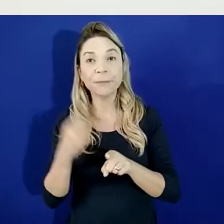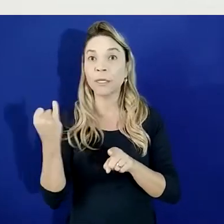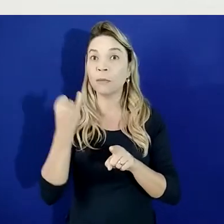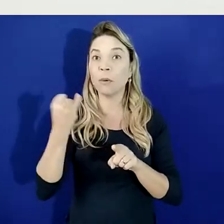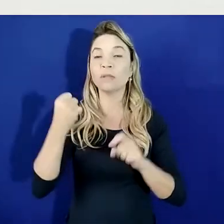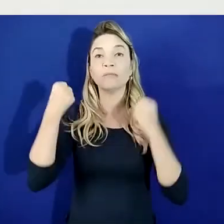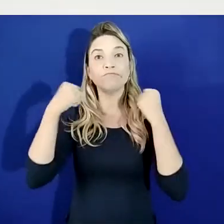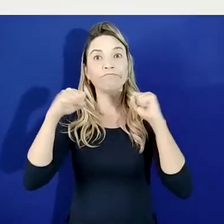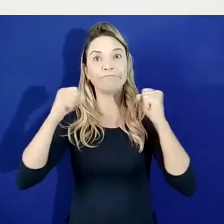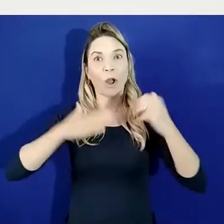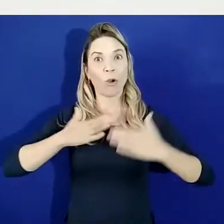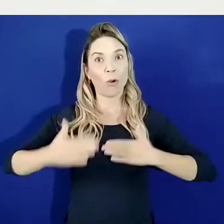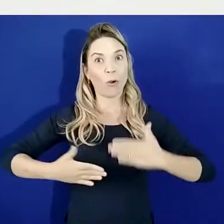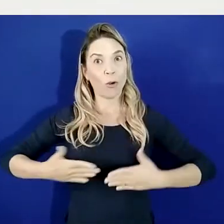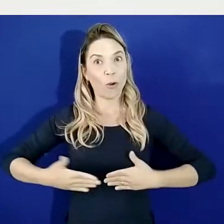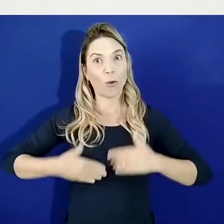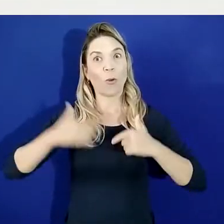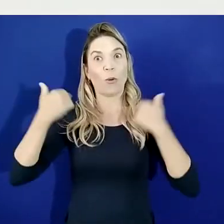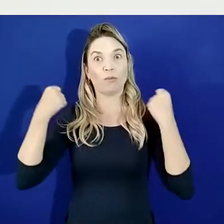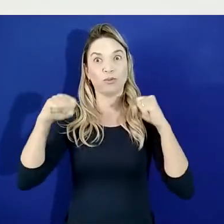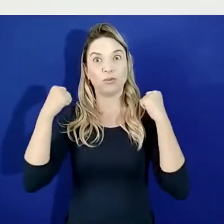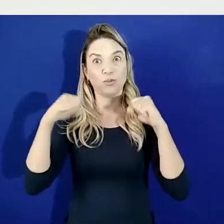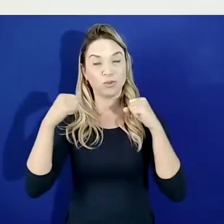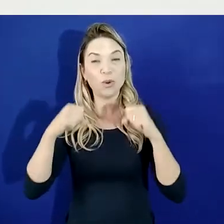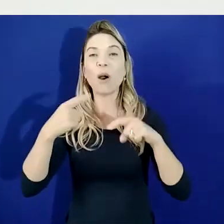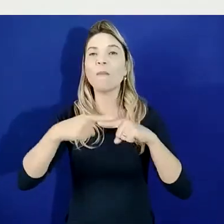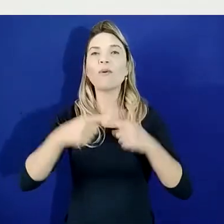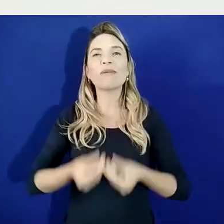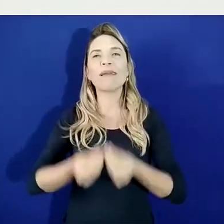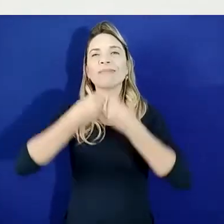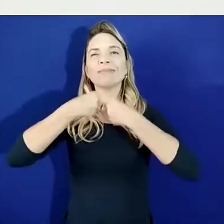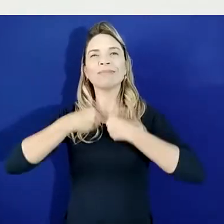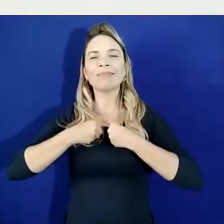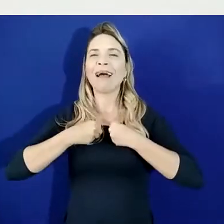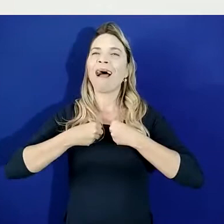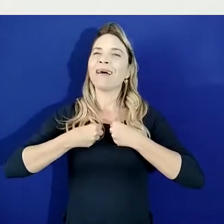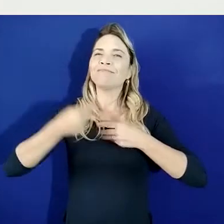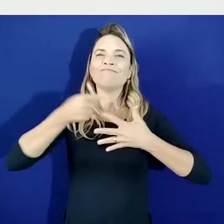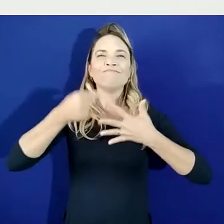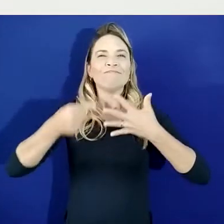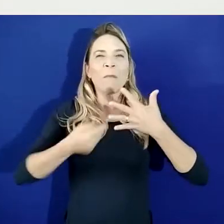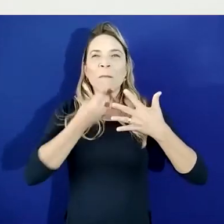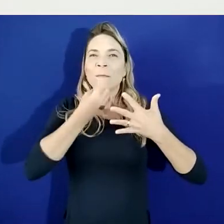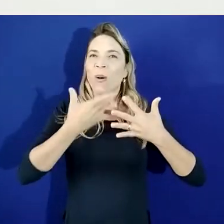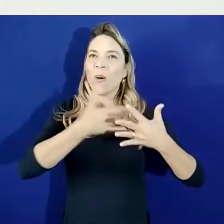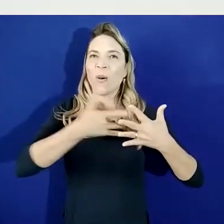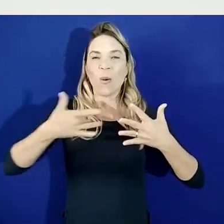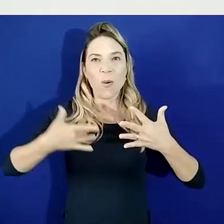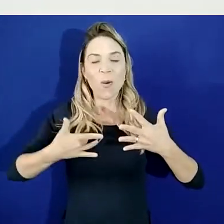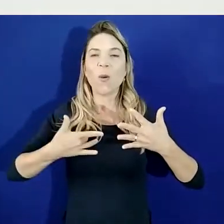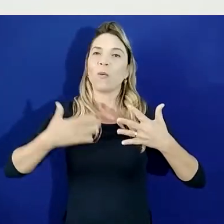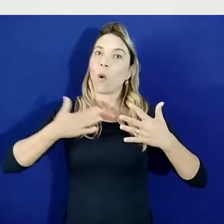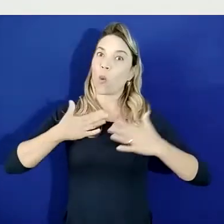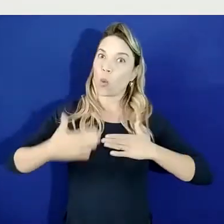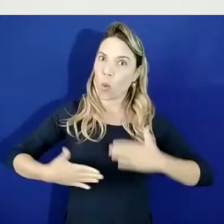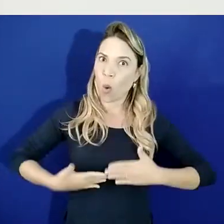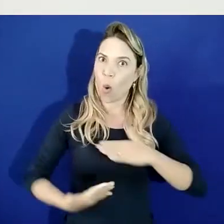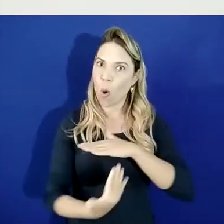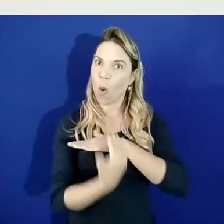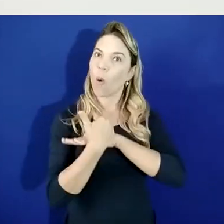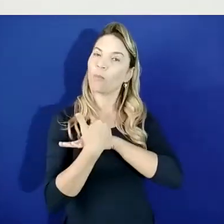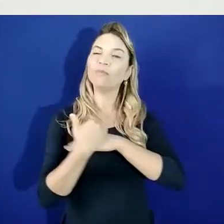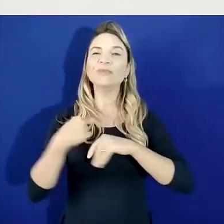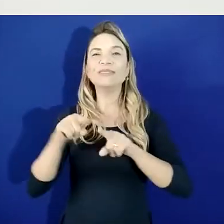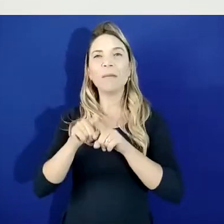atividade física, pois o exercício físico proporciona no organismo uma série de benefícios, tanto físicos quanto